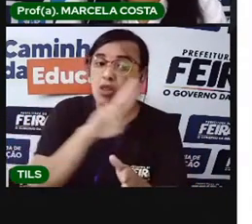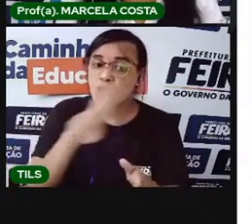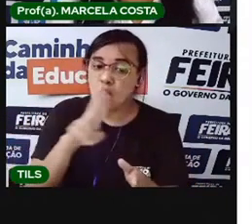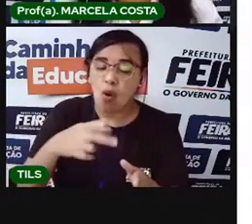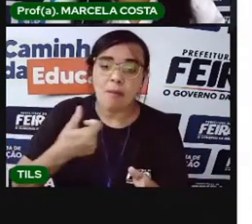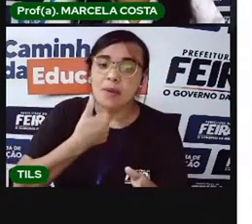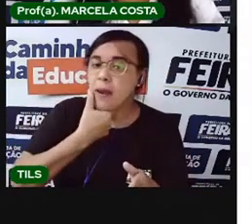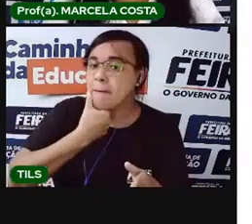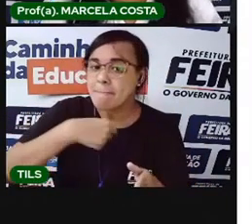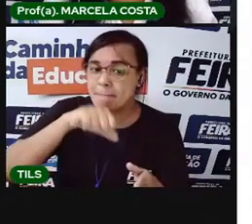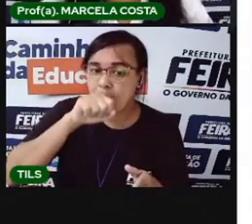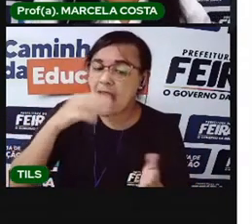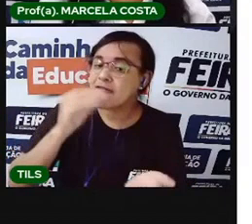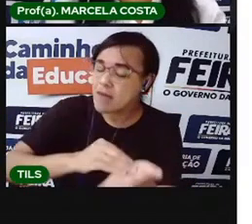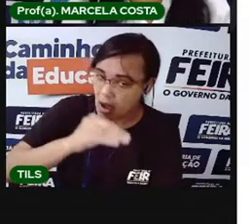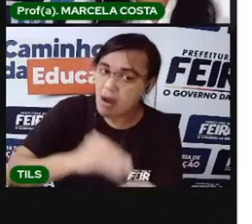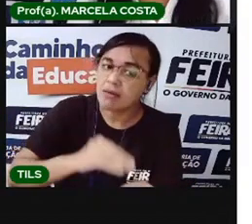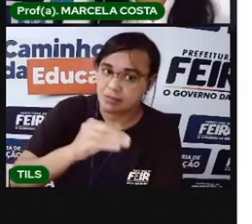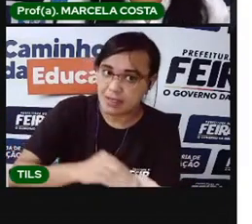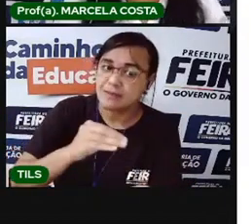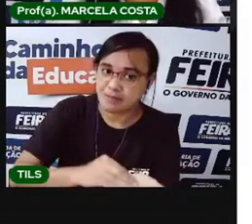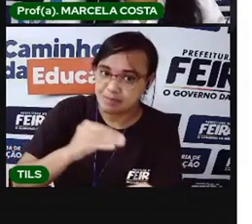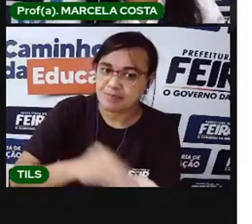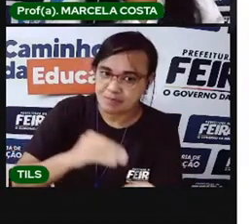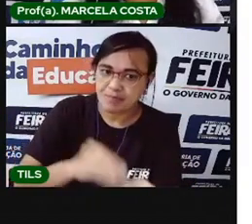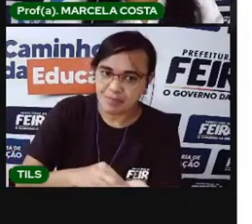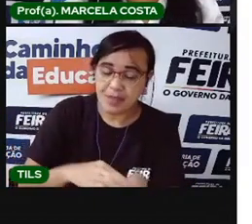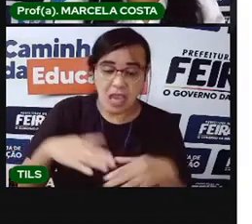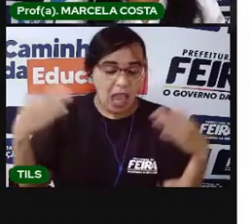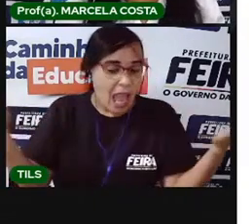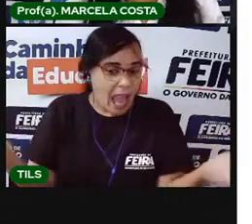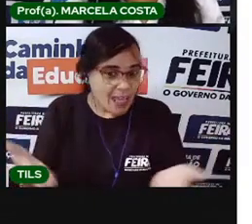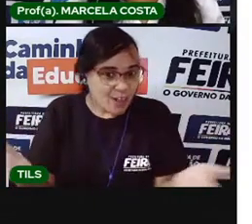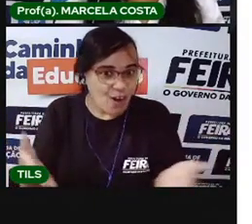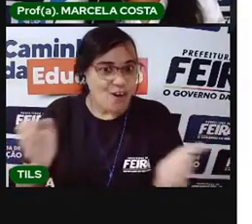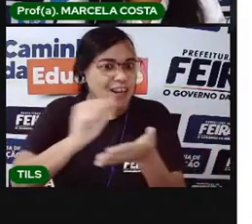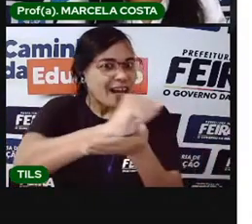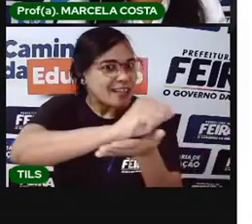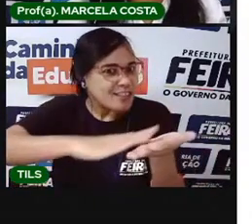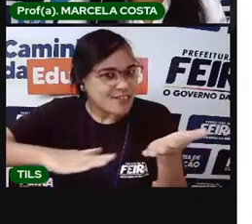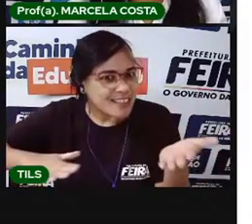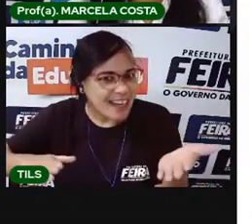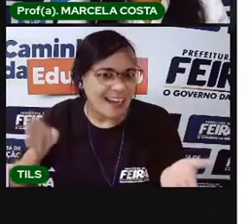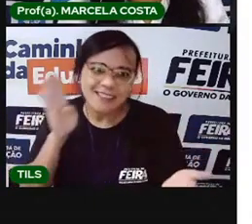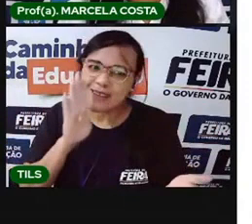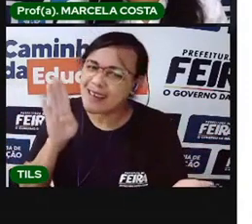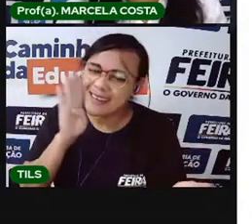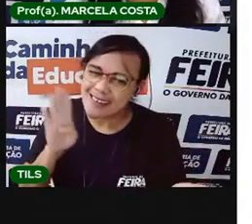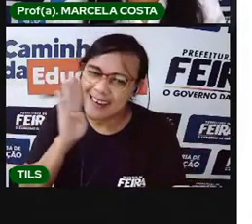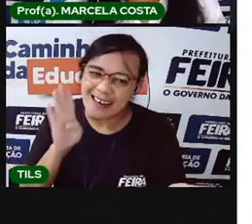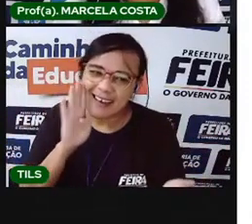Agora, a gente vai praticar. Chegou a hora de fazer uma atividade para a gente praticar tudo que a gente já aprendeu até aqui.